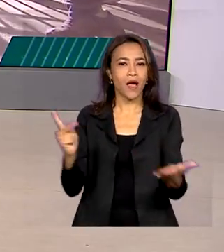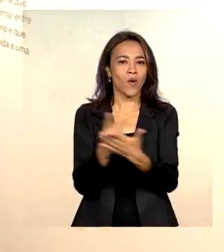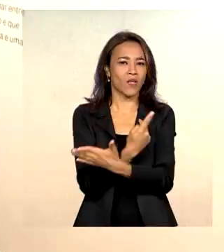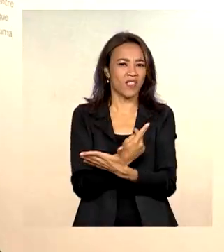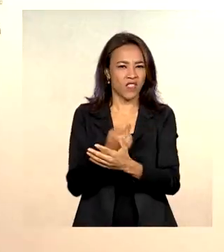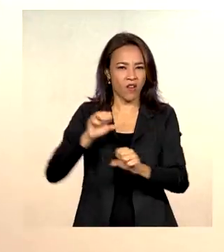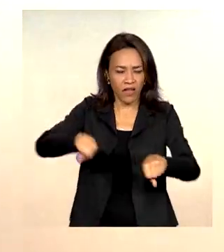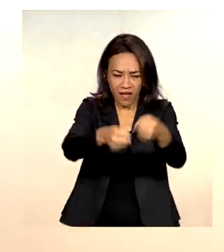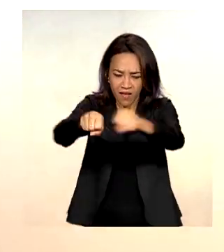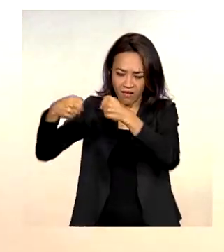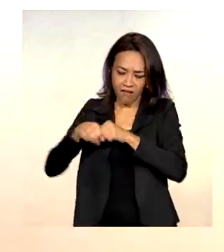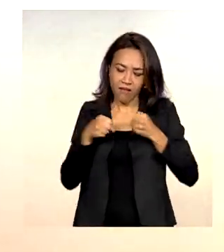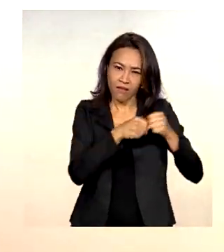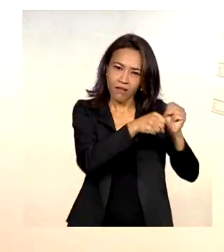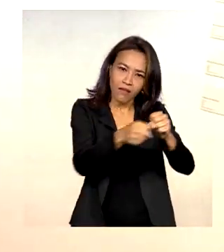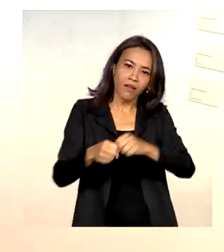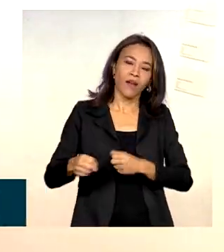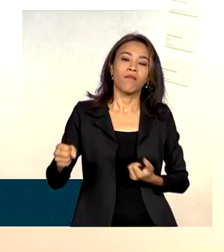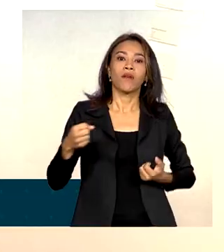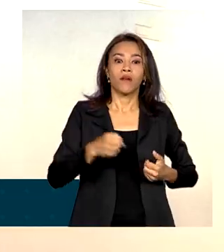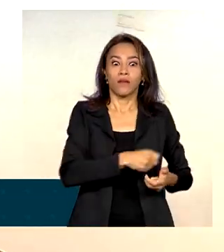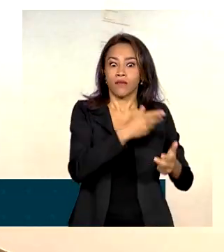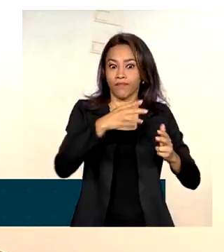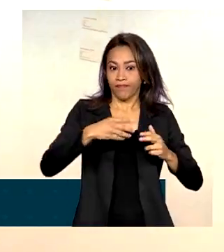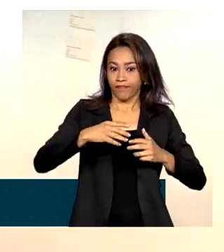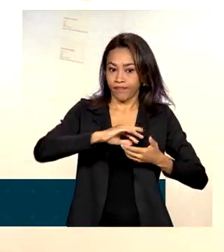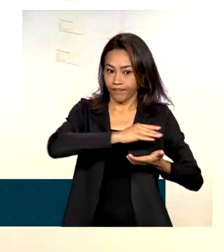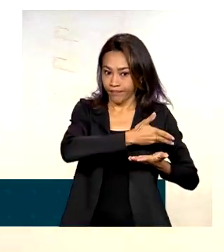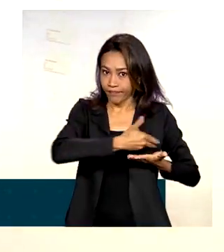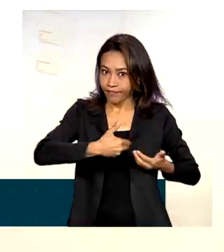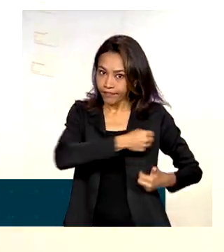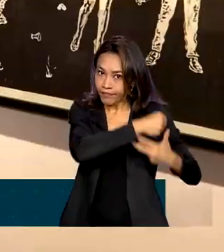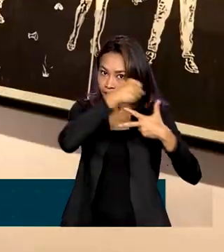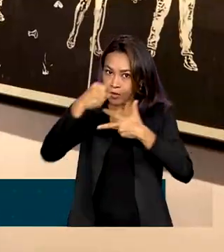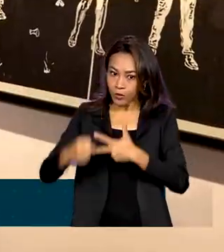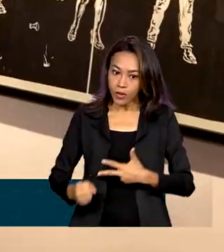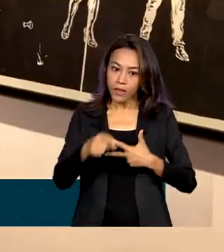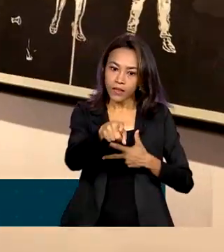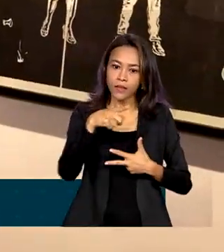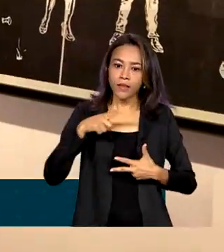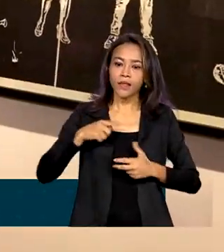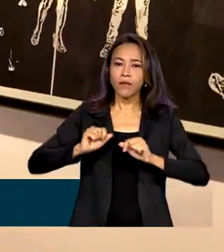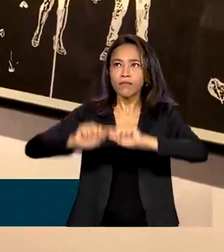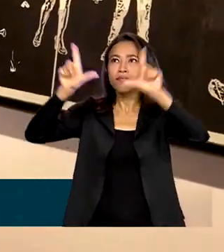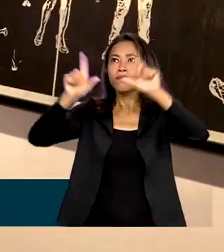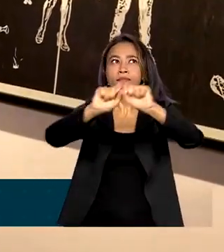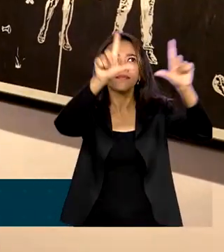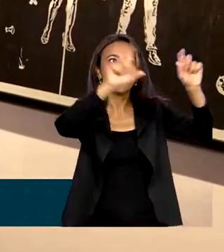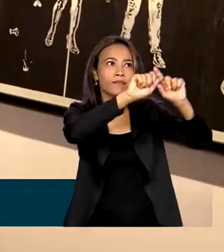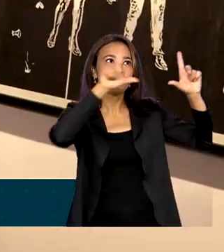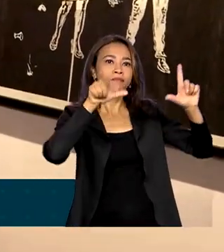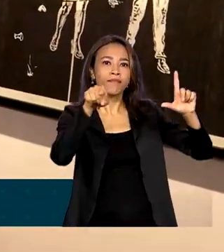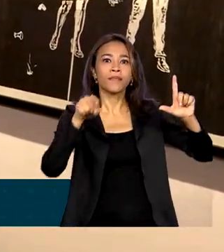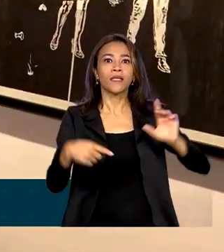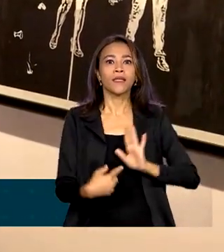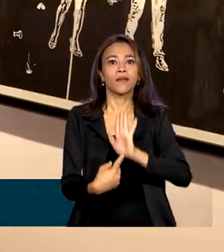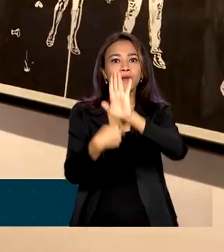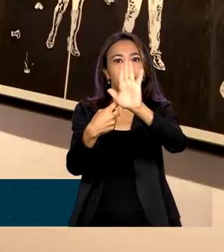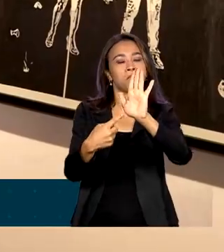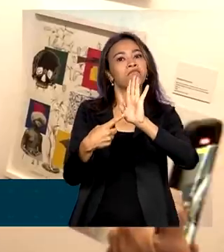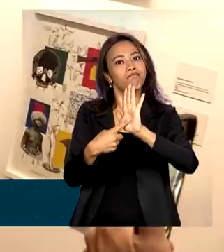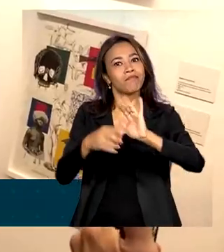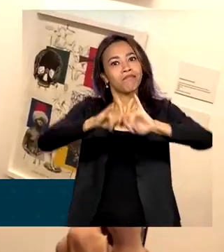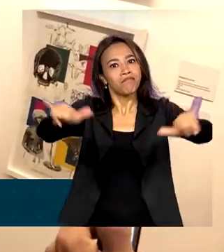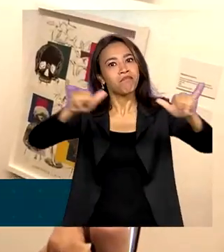o presidente Lula visitou uma exposição no Museu Nacional que traz obras de mais de 100 artistas que exaltam a democracia, a